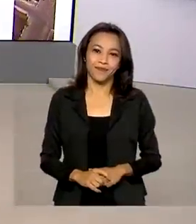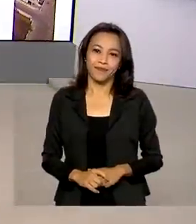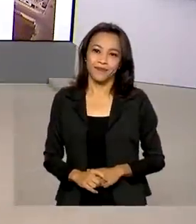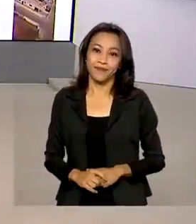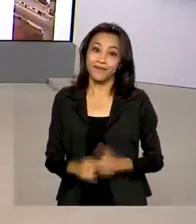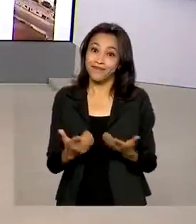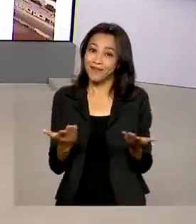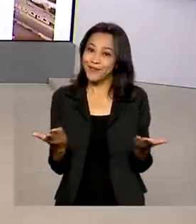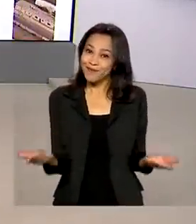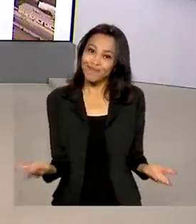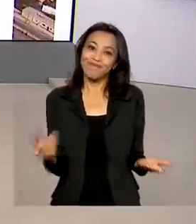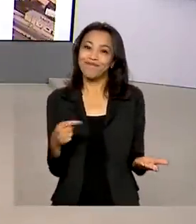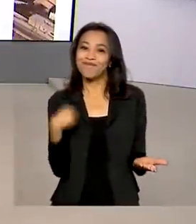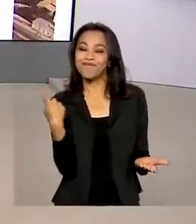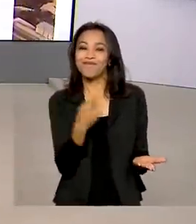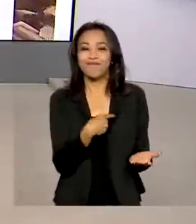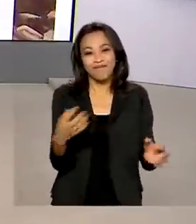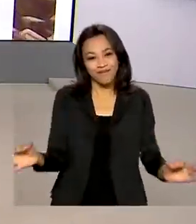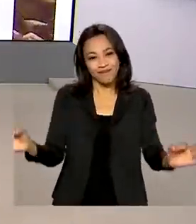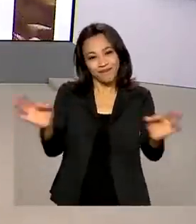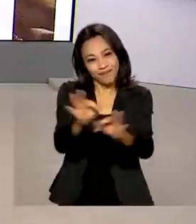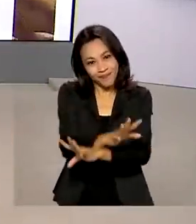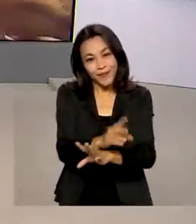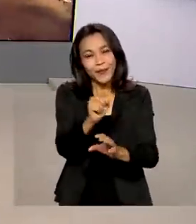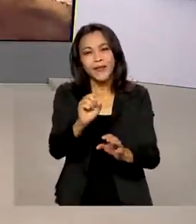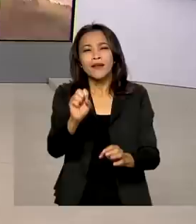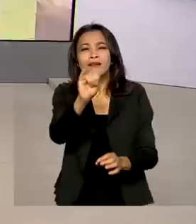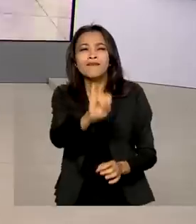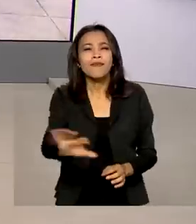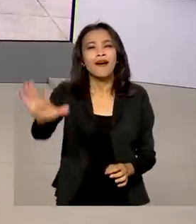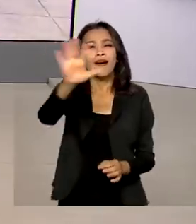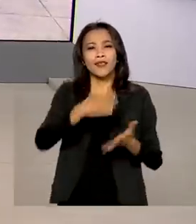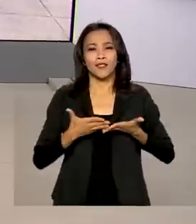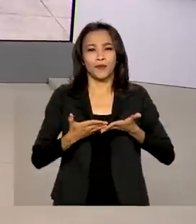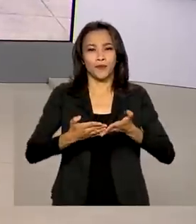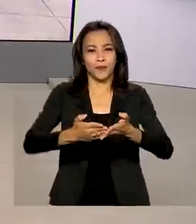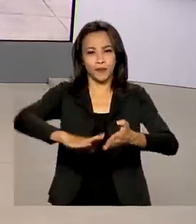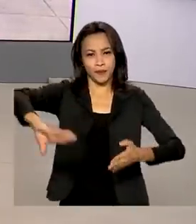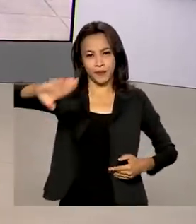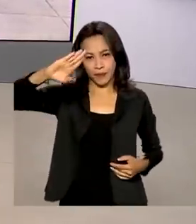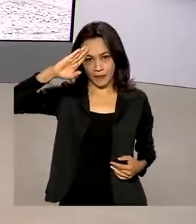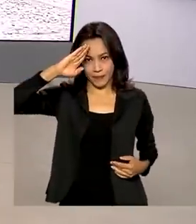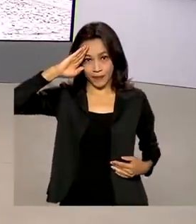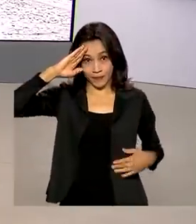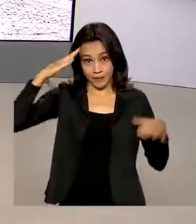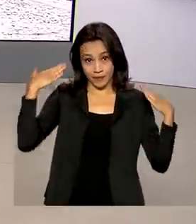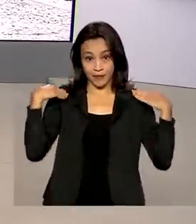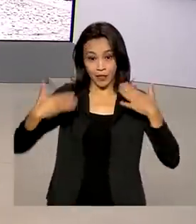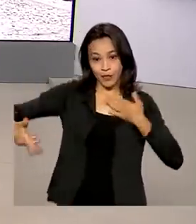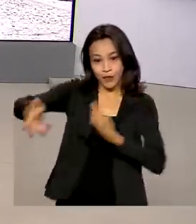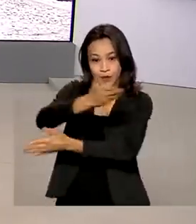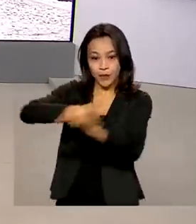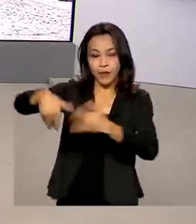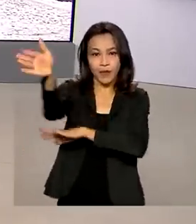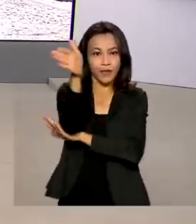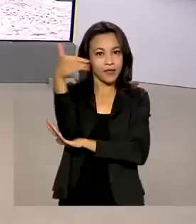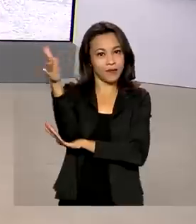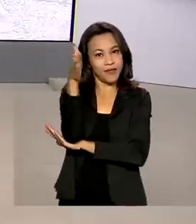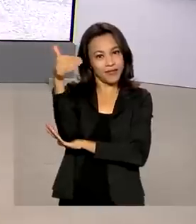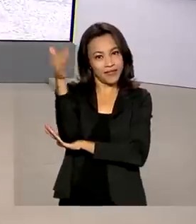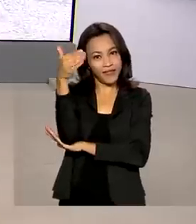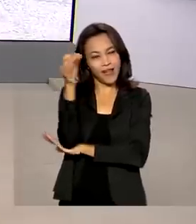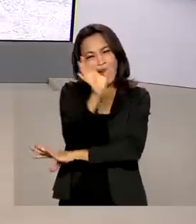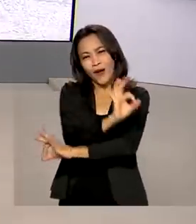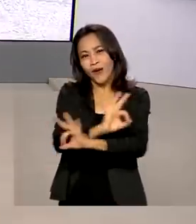E a gente encerra a edição de hoje com imagens da Marinha do Brasil na cerimônia de troca da bandeira nacional. Uma